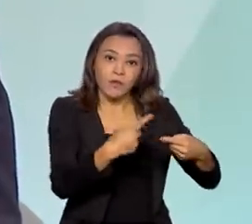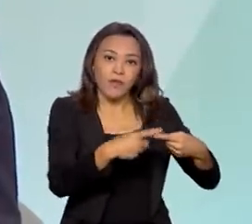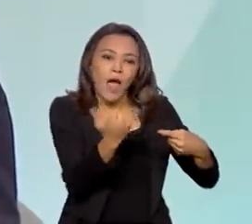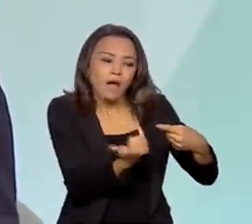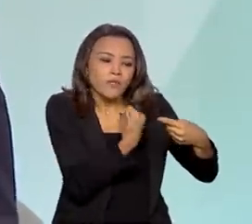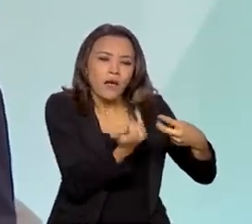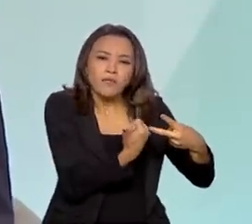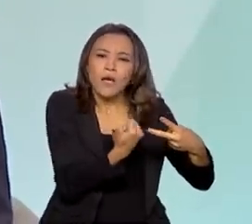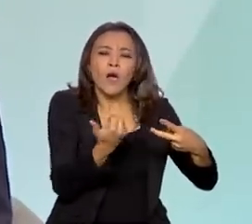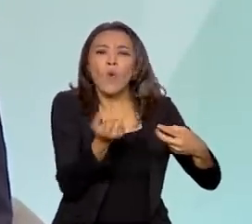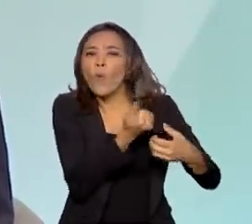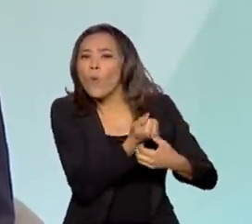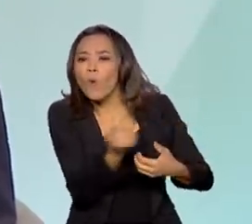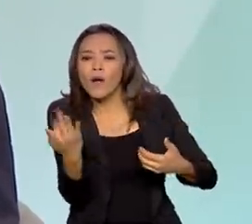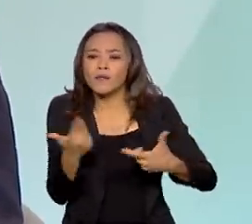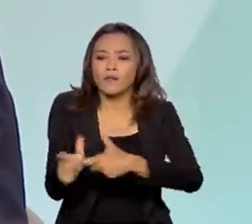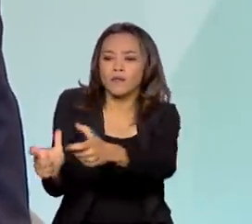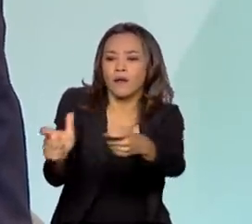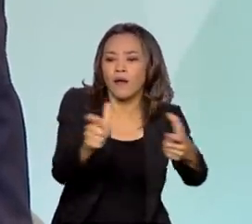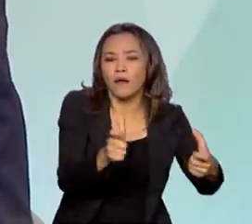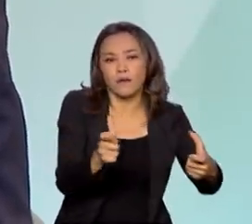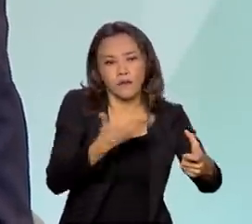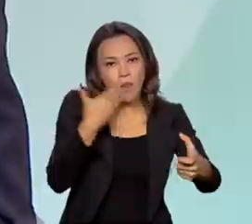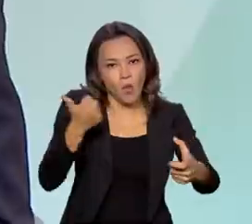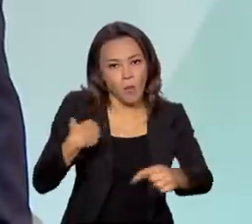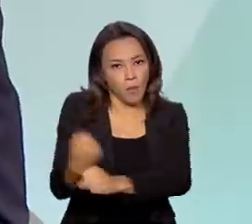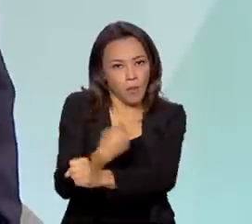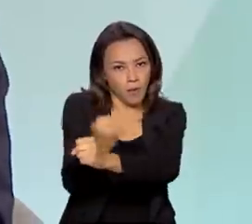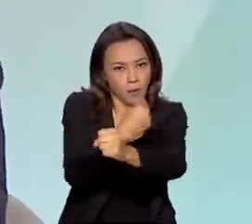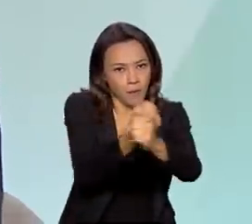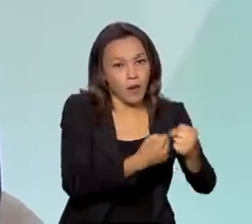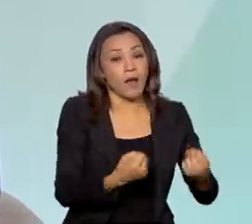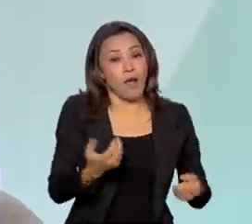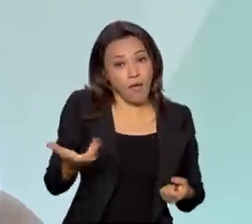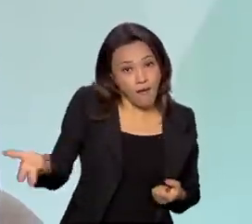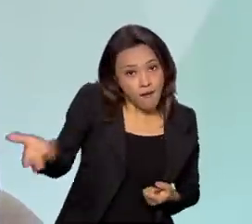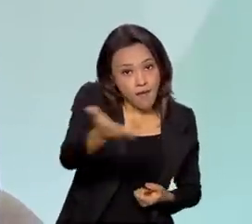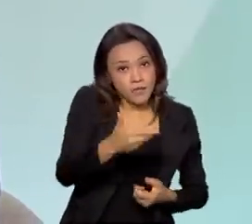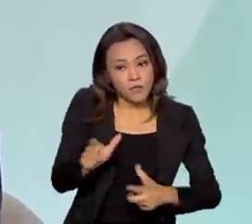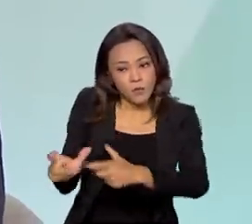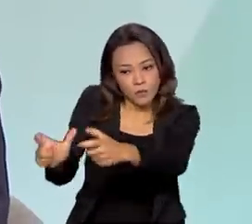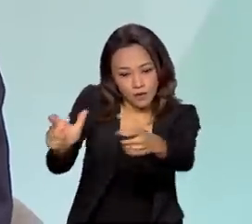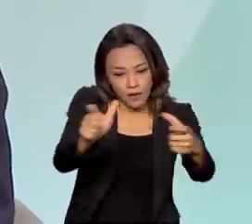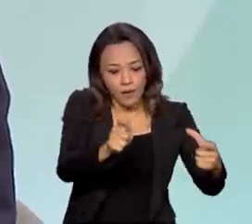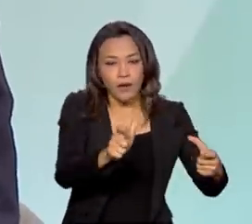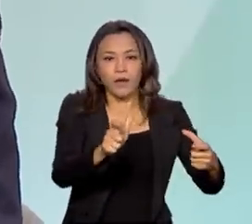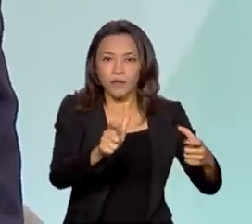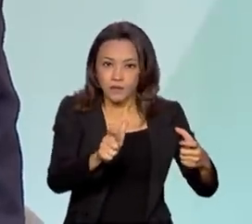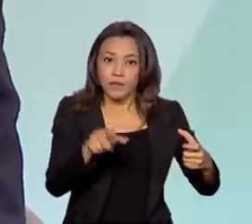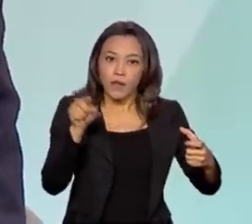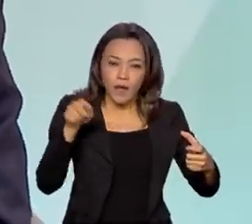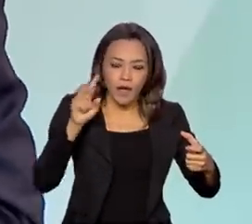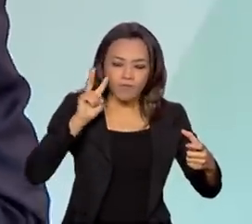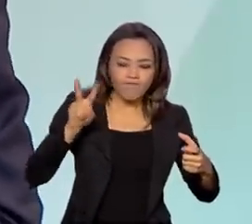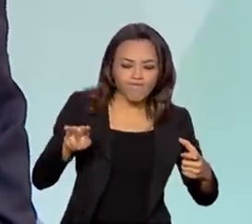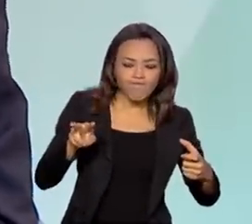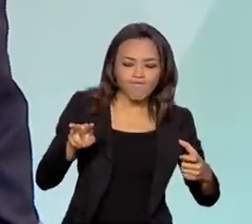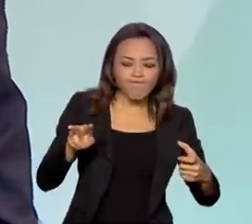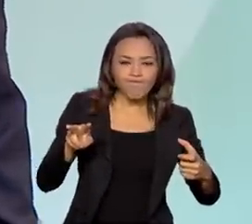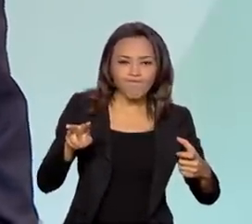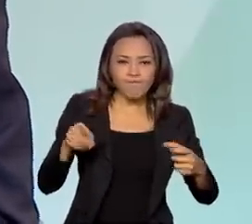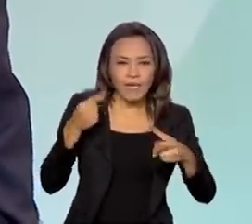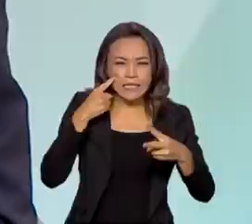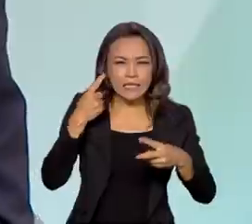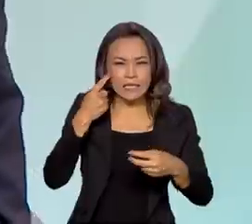indicará quais são as áreas prioritárias. Estas áreas serão foco de prospecção pela iniciativa